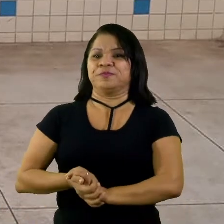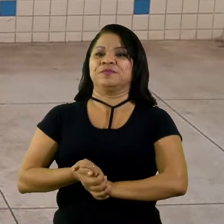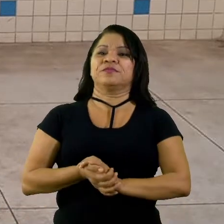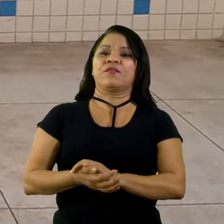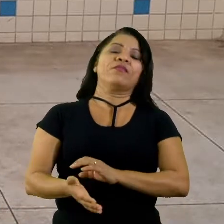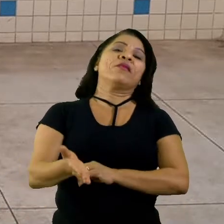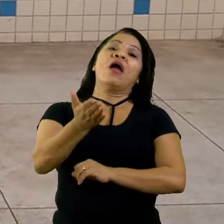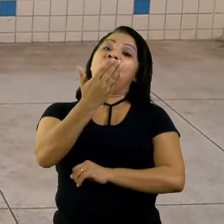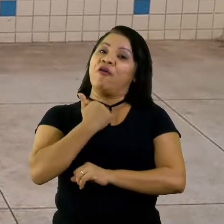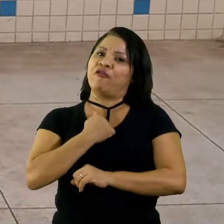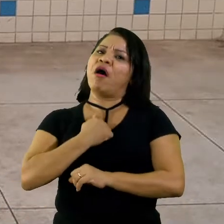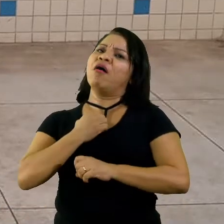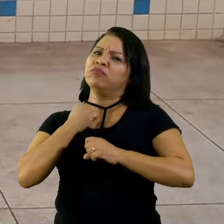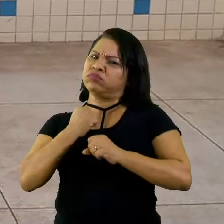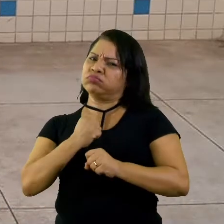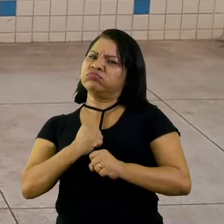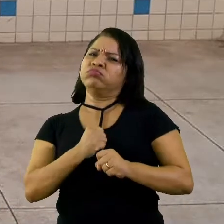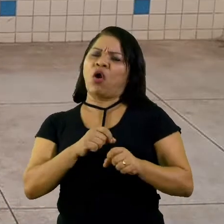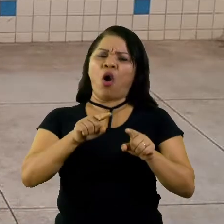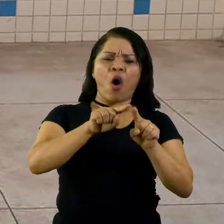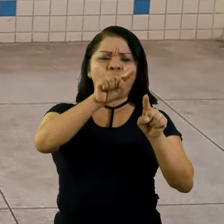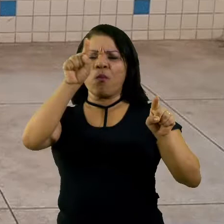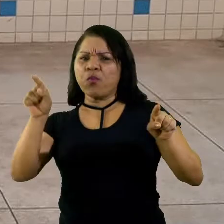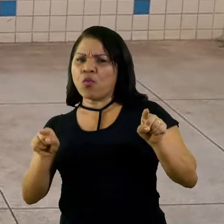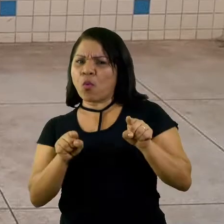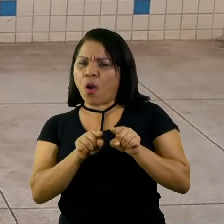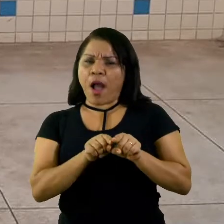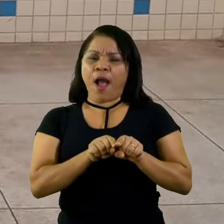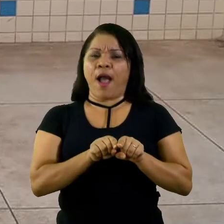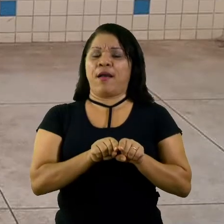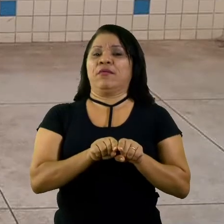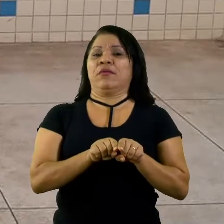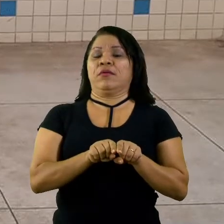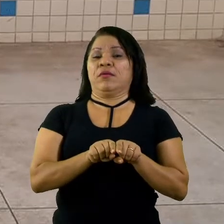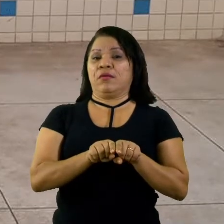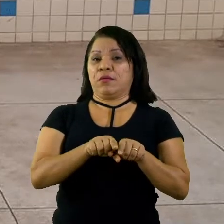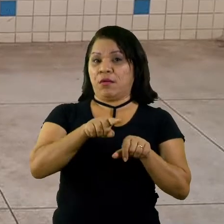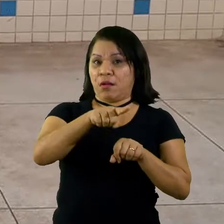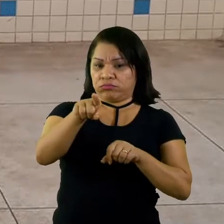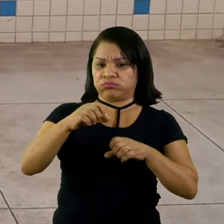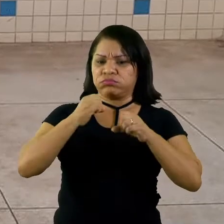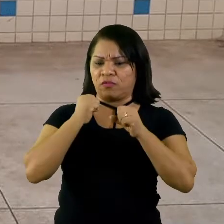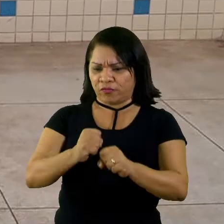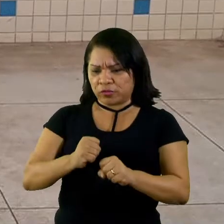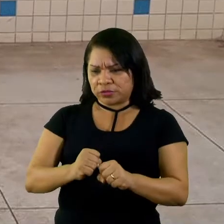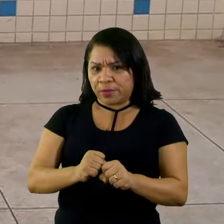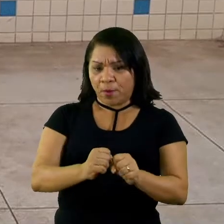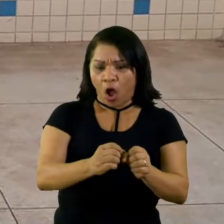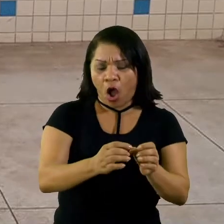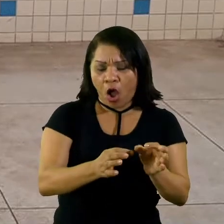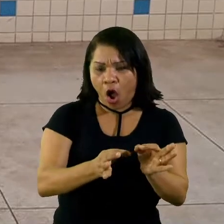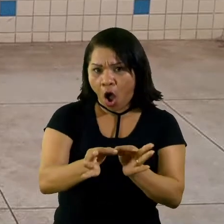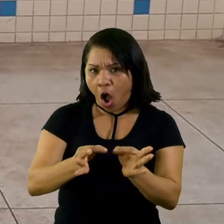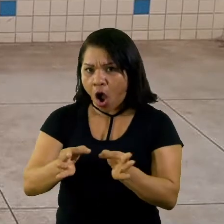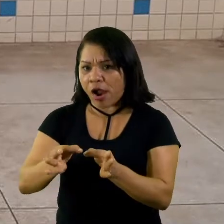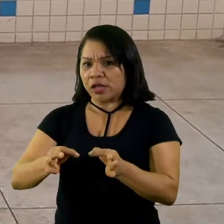arco, mas você pode montar na sua casa num espaço que seja aberto, que tenha um determinado espaço para a criança